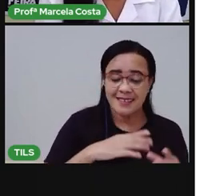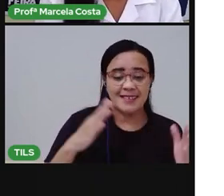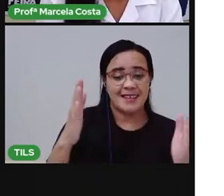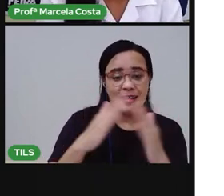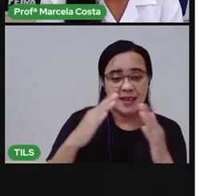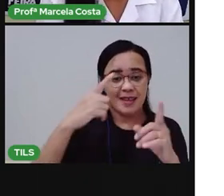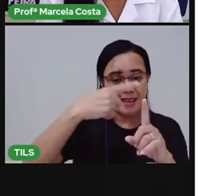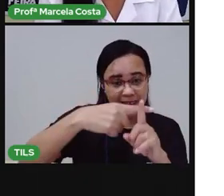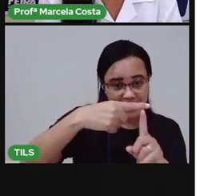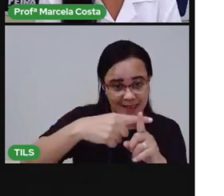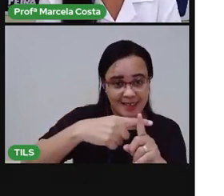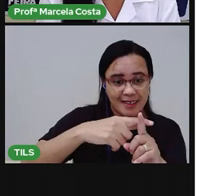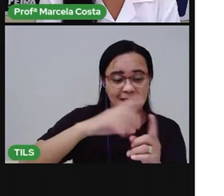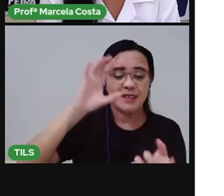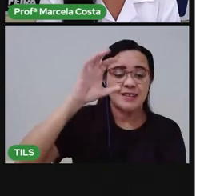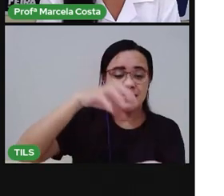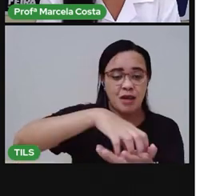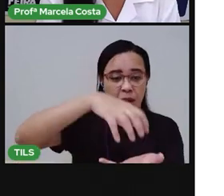Tem uma praça?